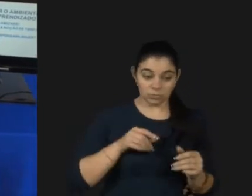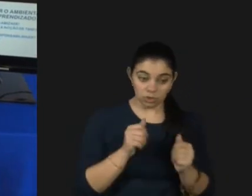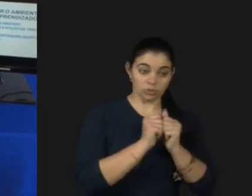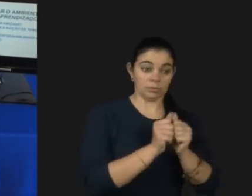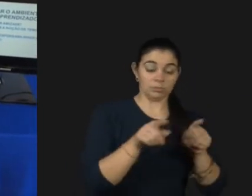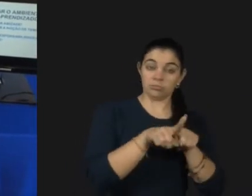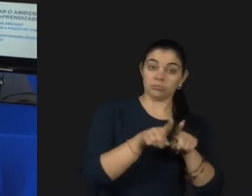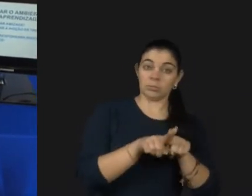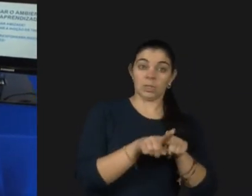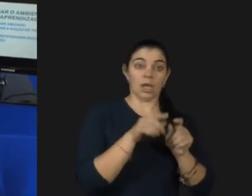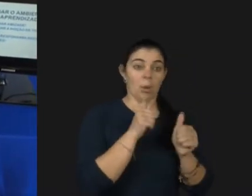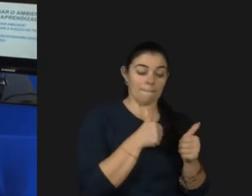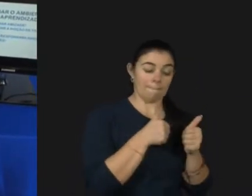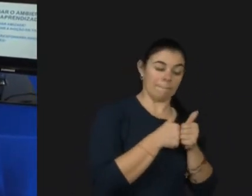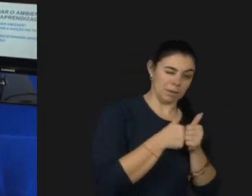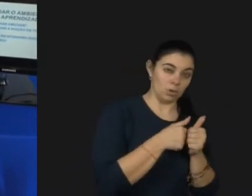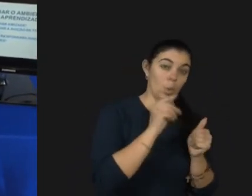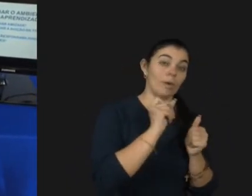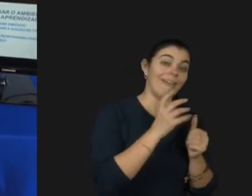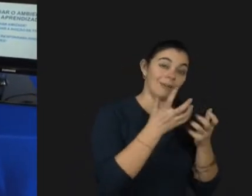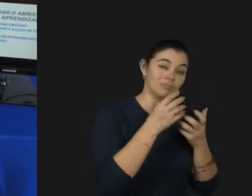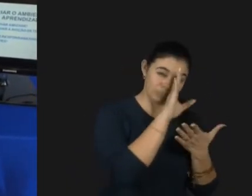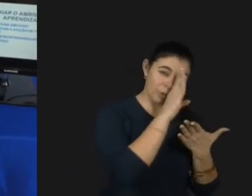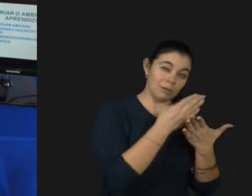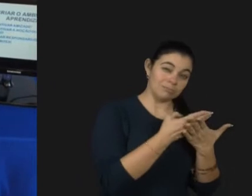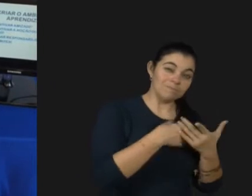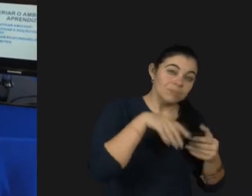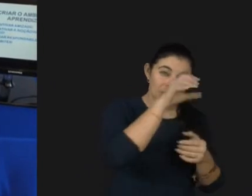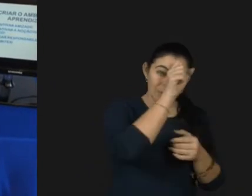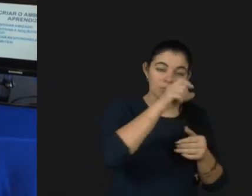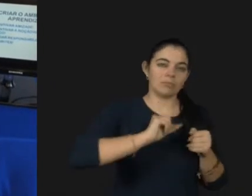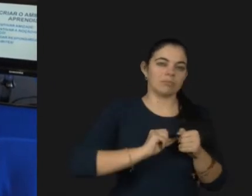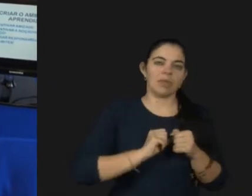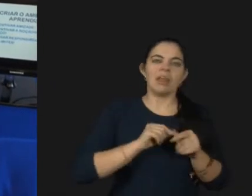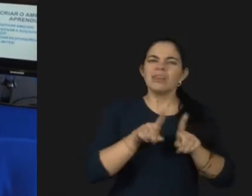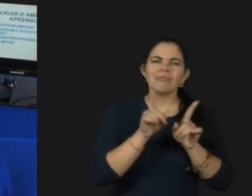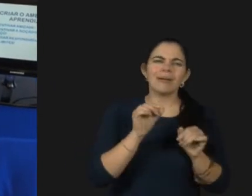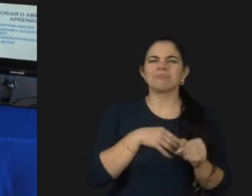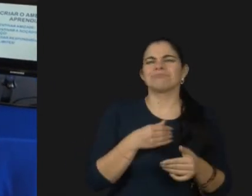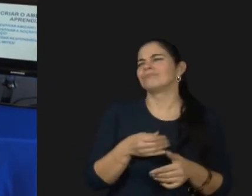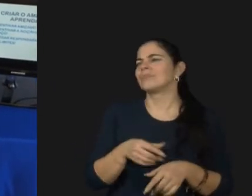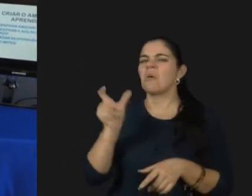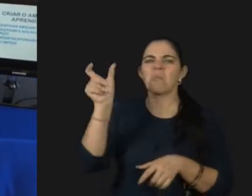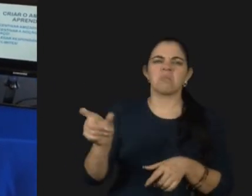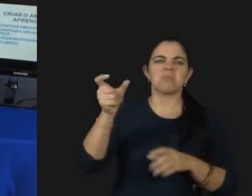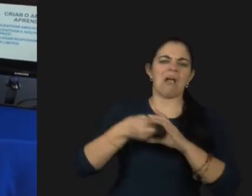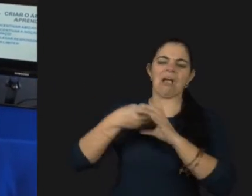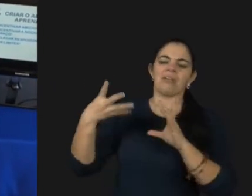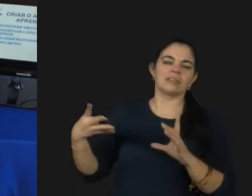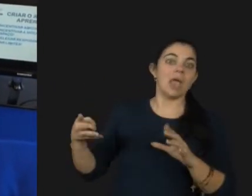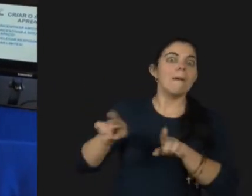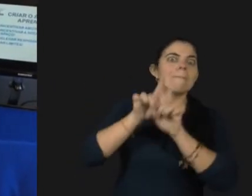laços com quem eu pudesse aprender. Não que eu fosse ser típico, não é o que nós queríamos, mas que